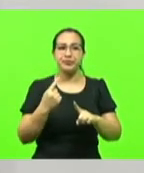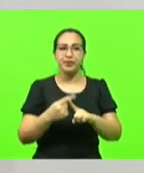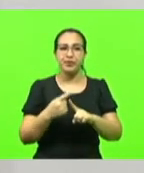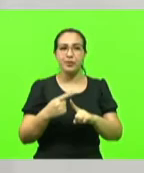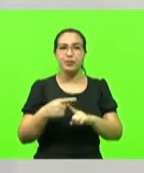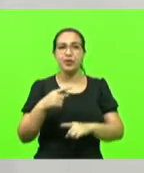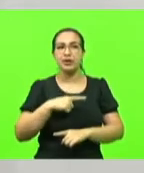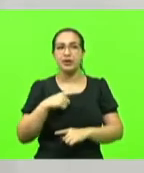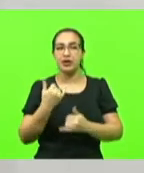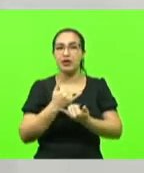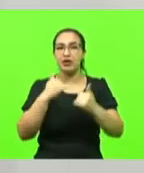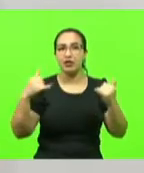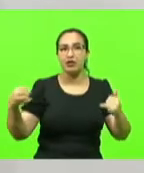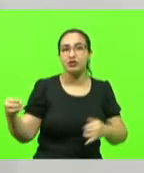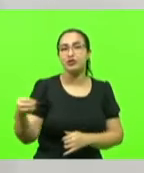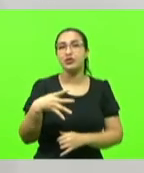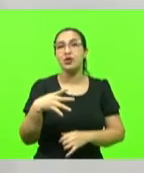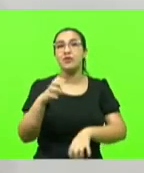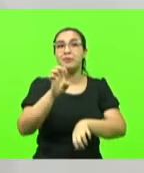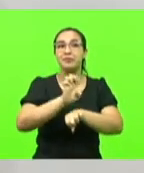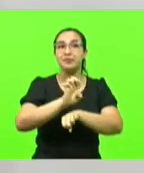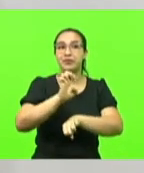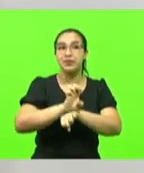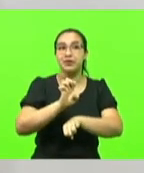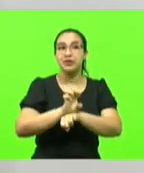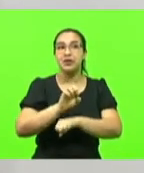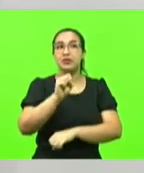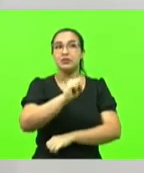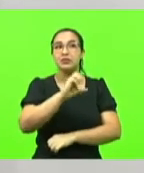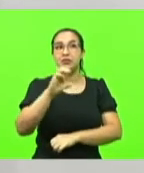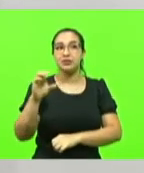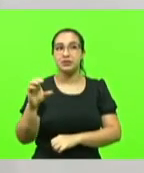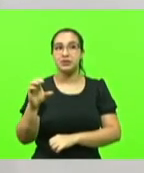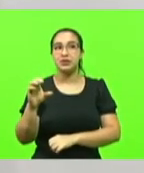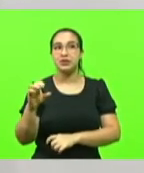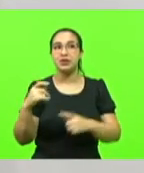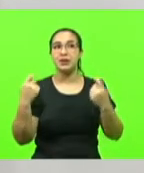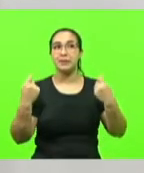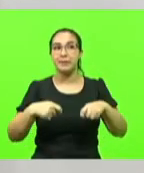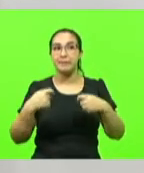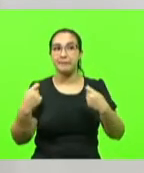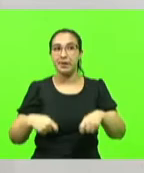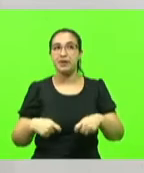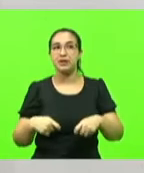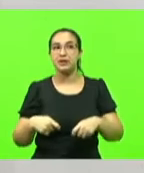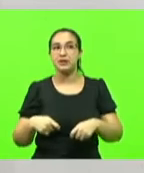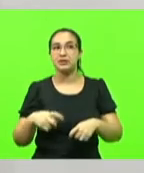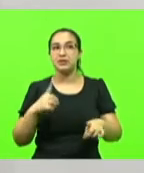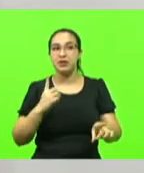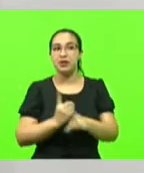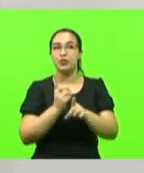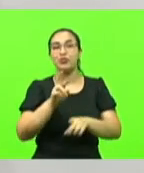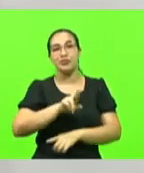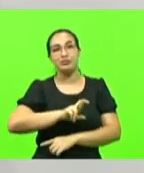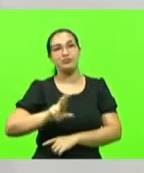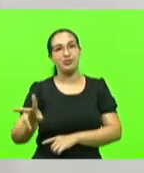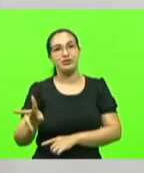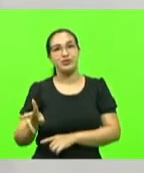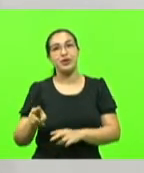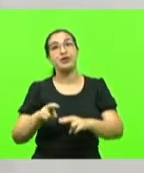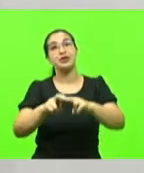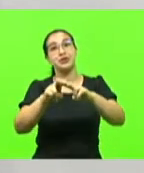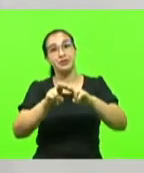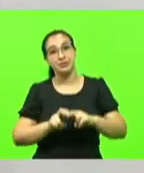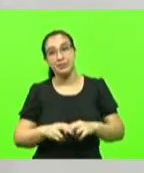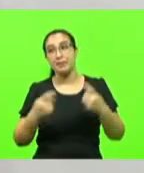energia e nosso estado o estado de Santa Catarina precisa também trilhar esse caminho por isso que precisamos criar senhor